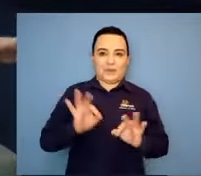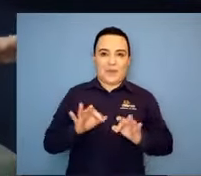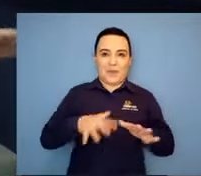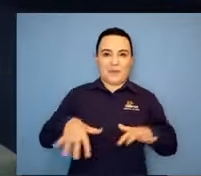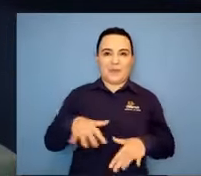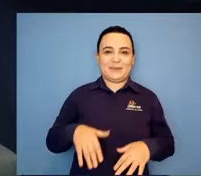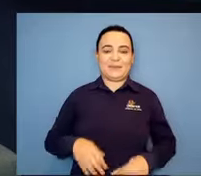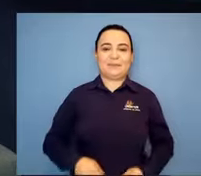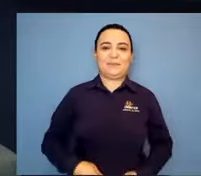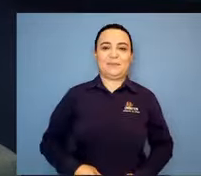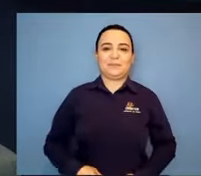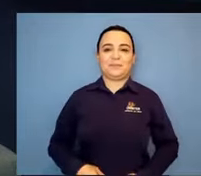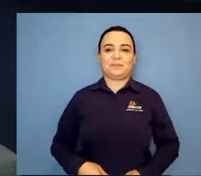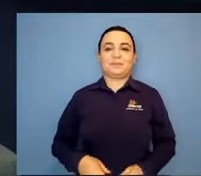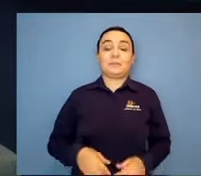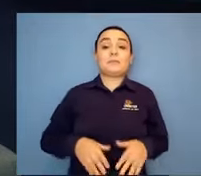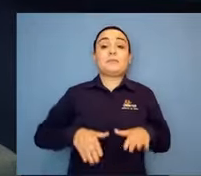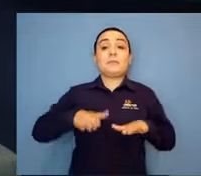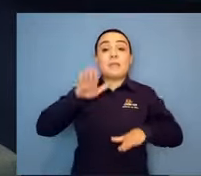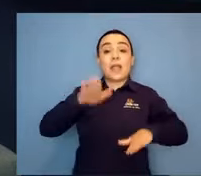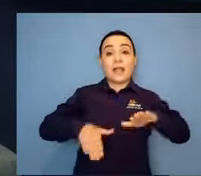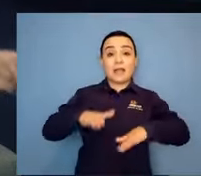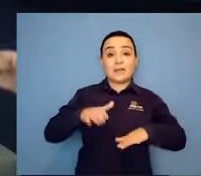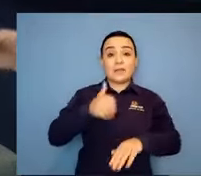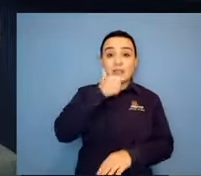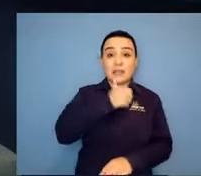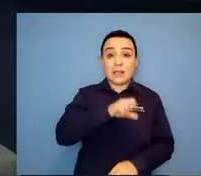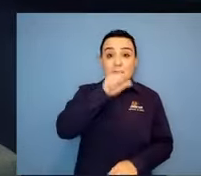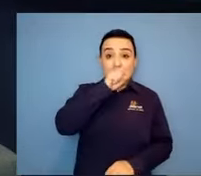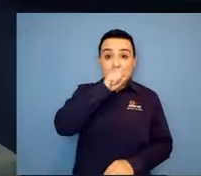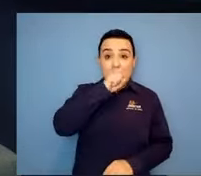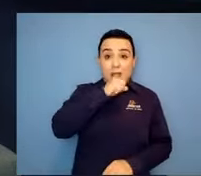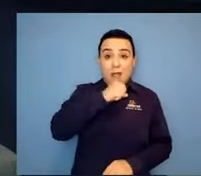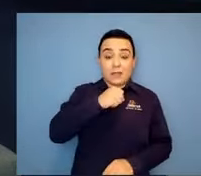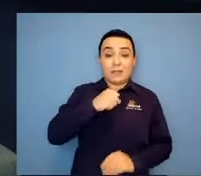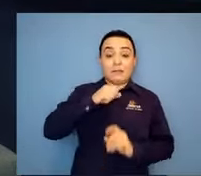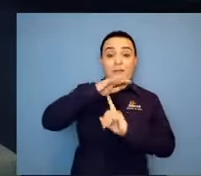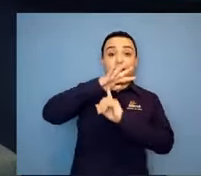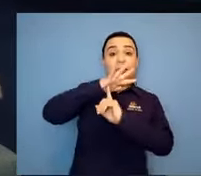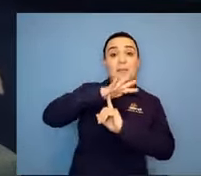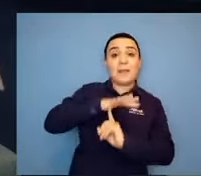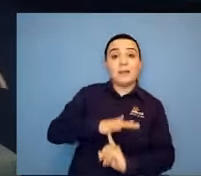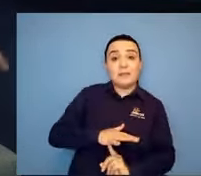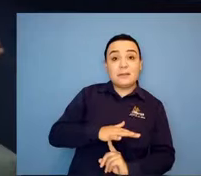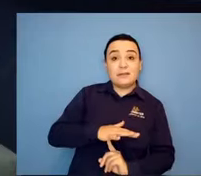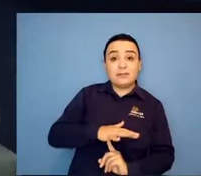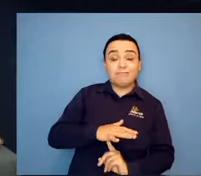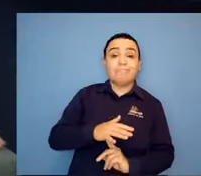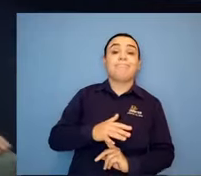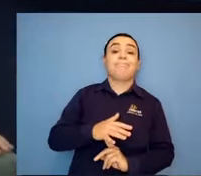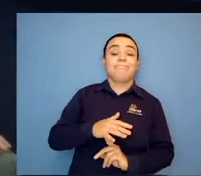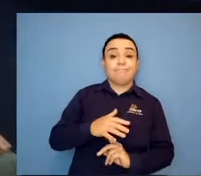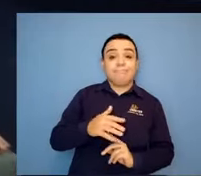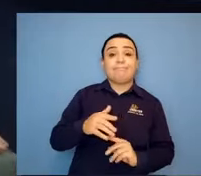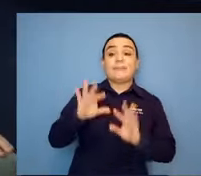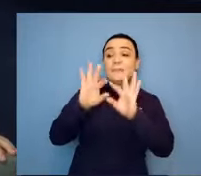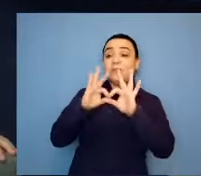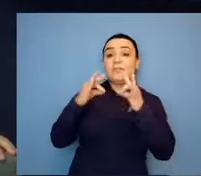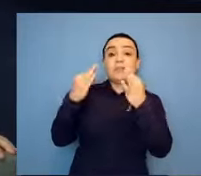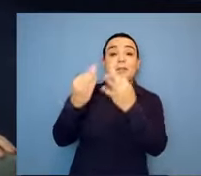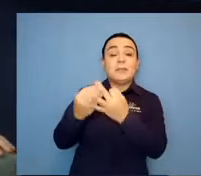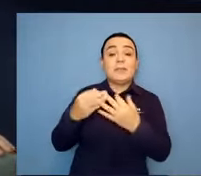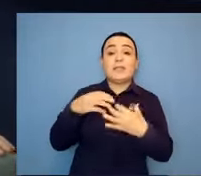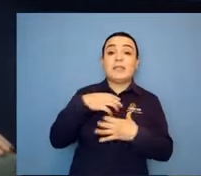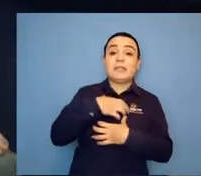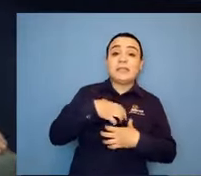está em depressão, acaba se abrindo ali. Aí a gente vai e conversa com a mãe. Mas é principalmente a doação, Sim.